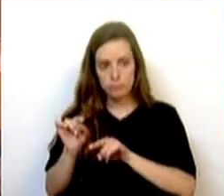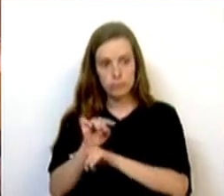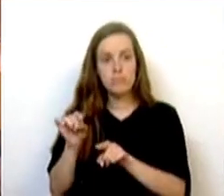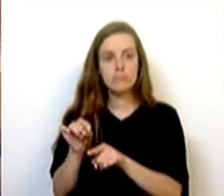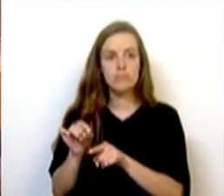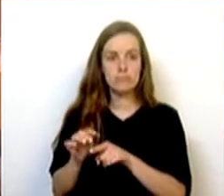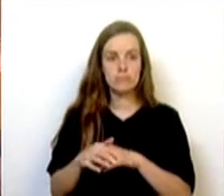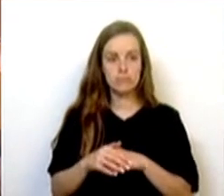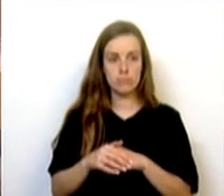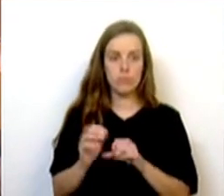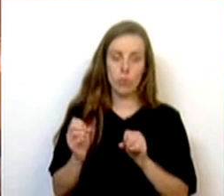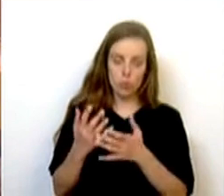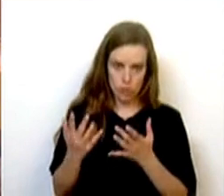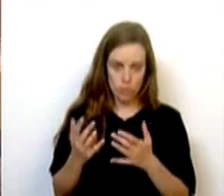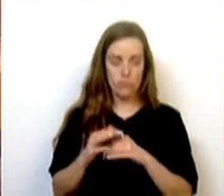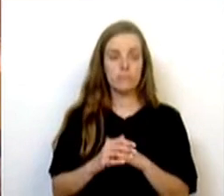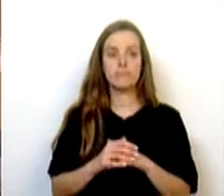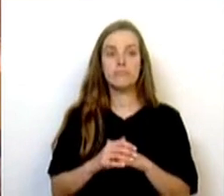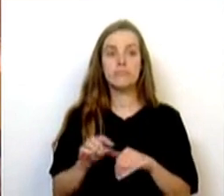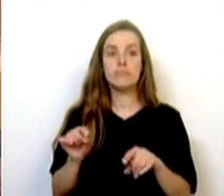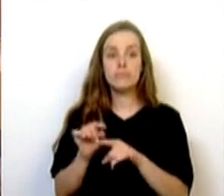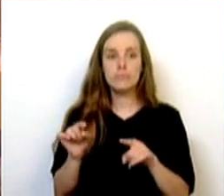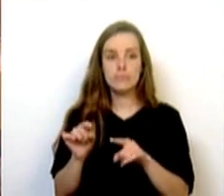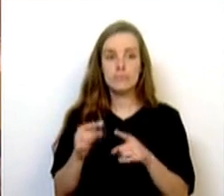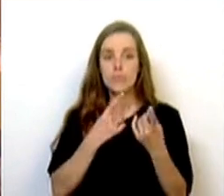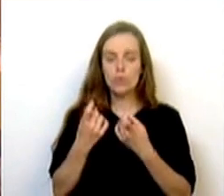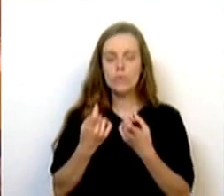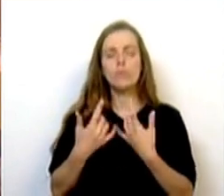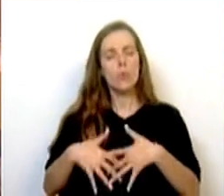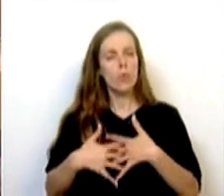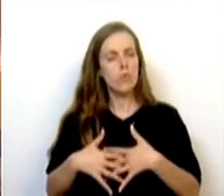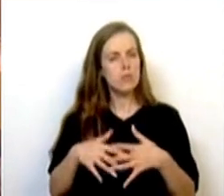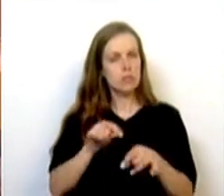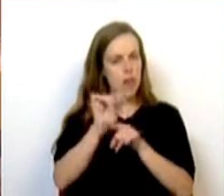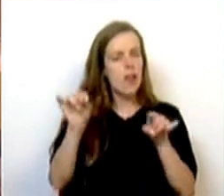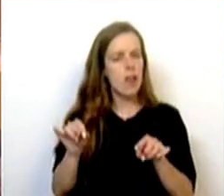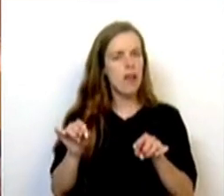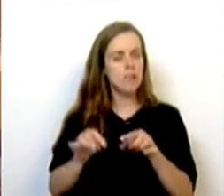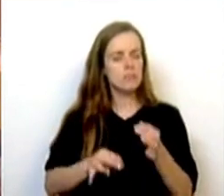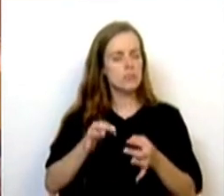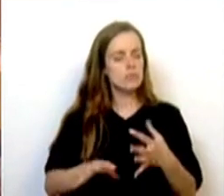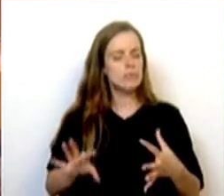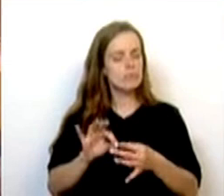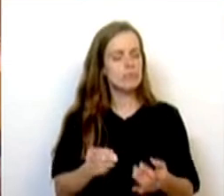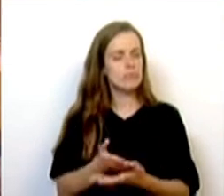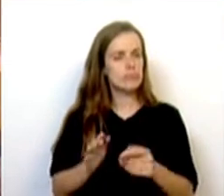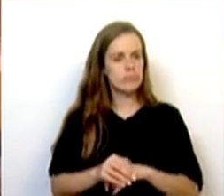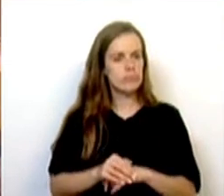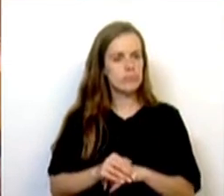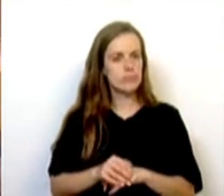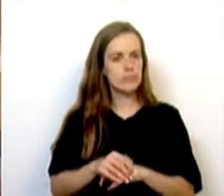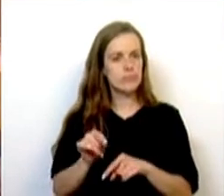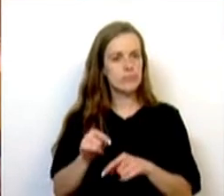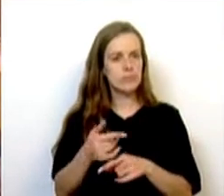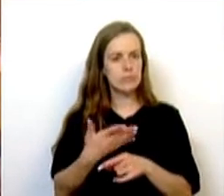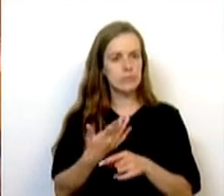ou seja, várias questões e dúvidas jurídicas realmente se colocam em diversos